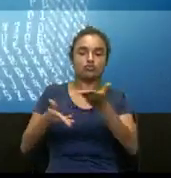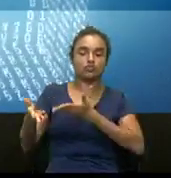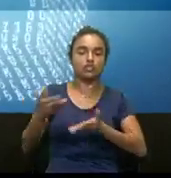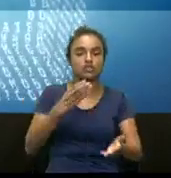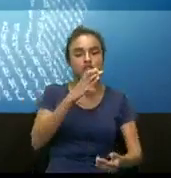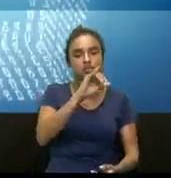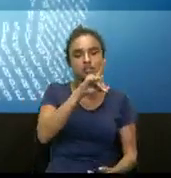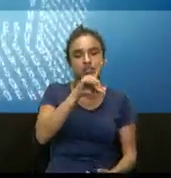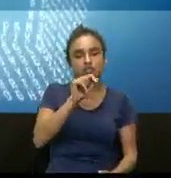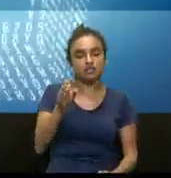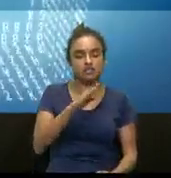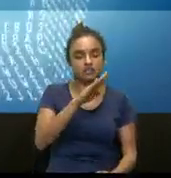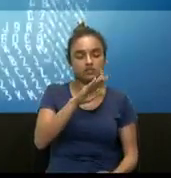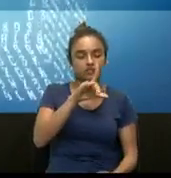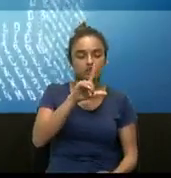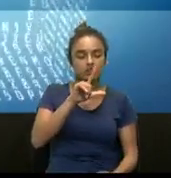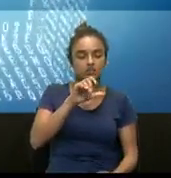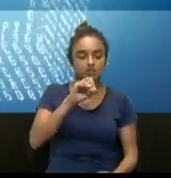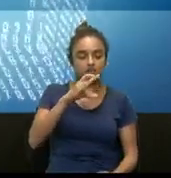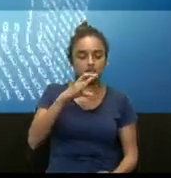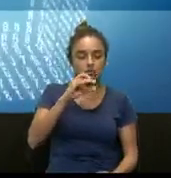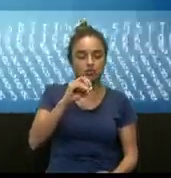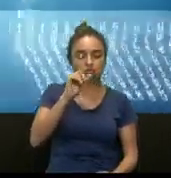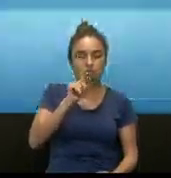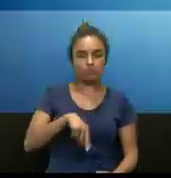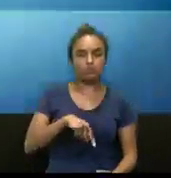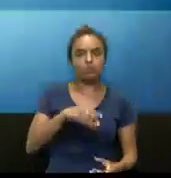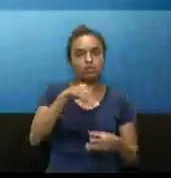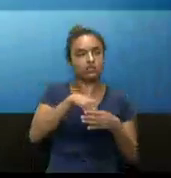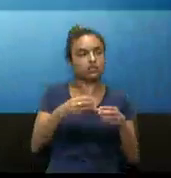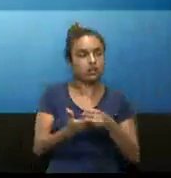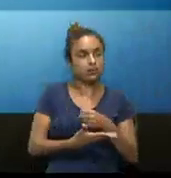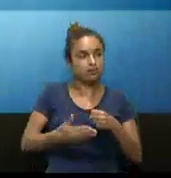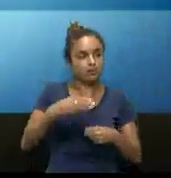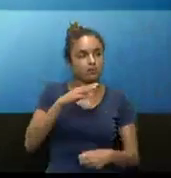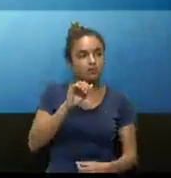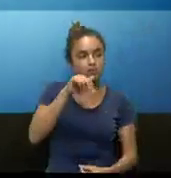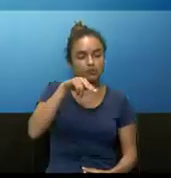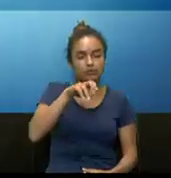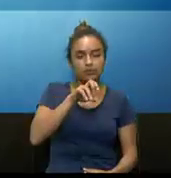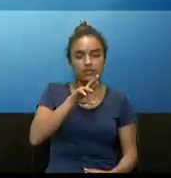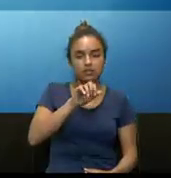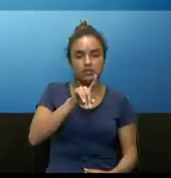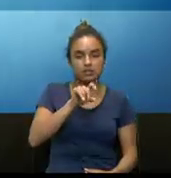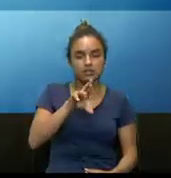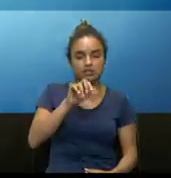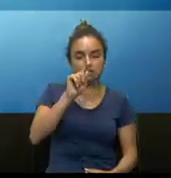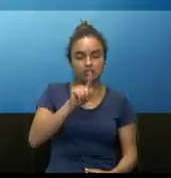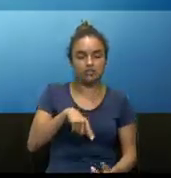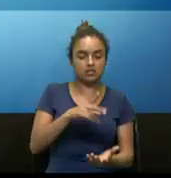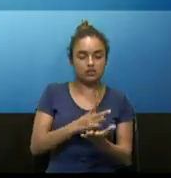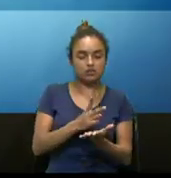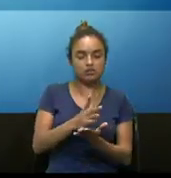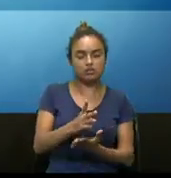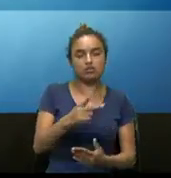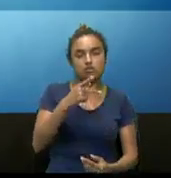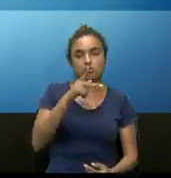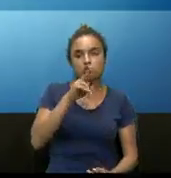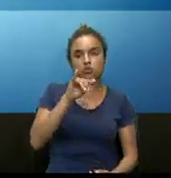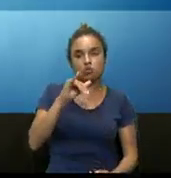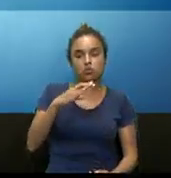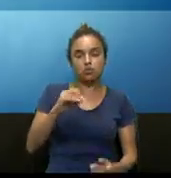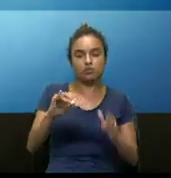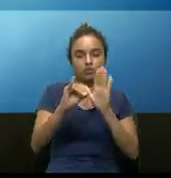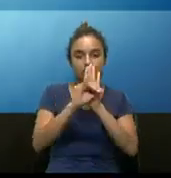confirma as transações através dos mineradores. Mesmo que a transição seja pública, a identidade do